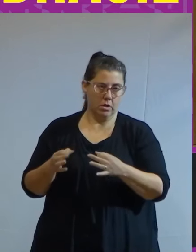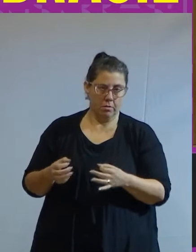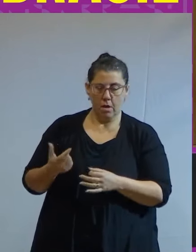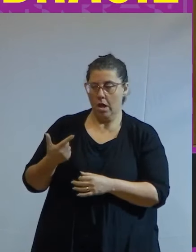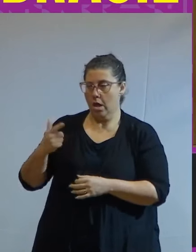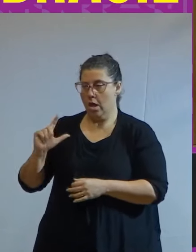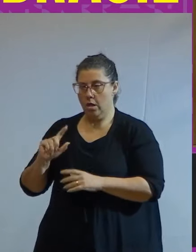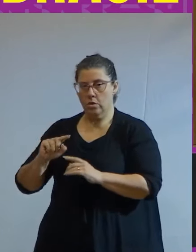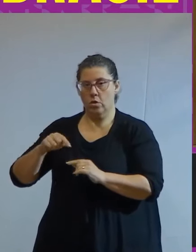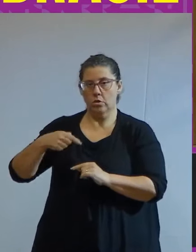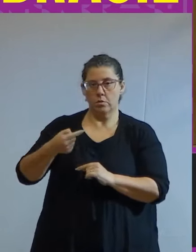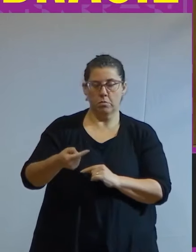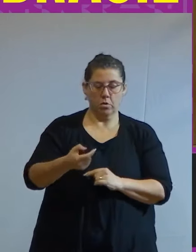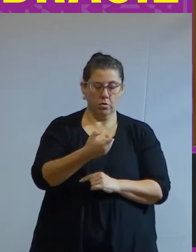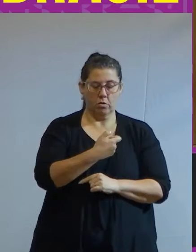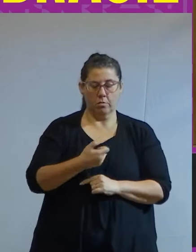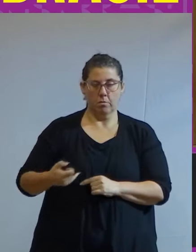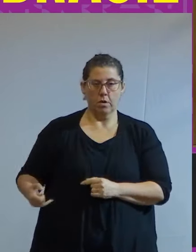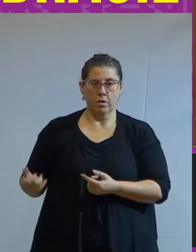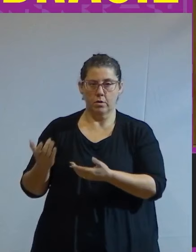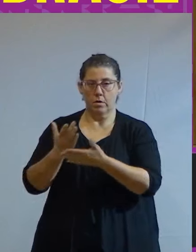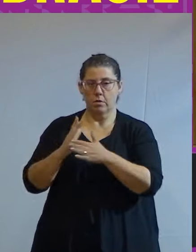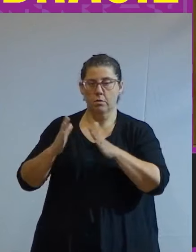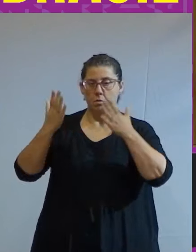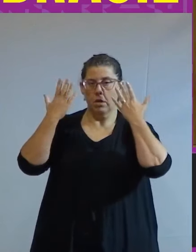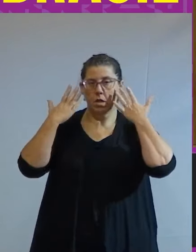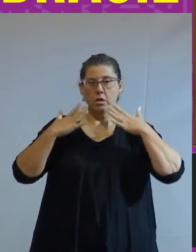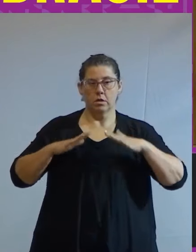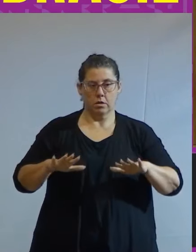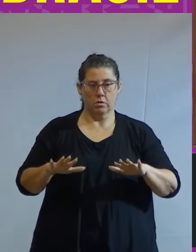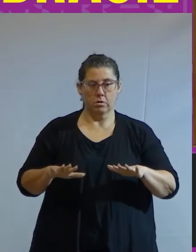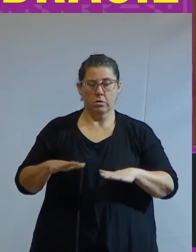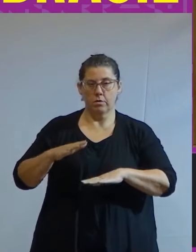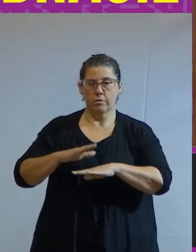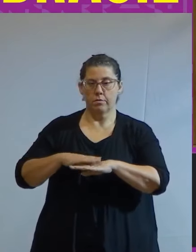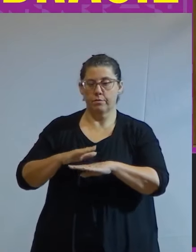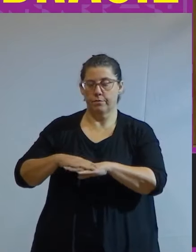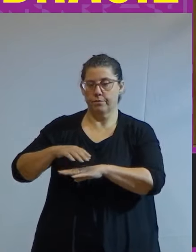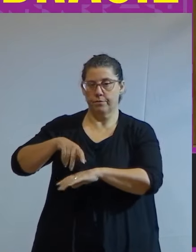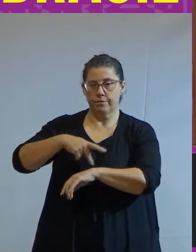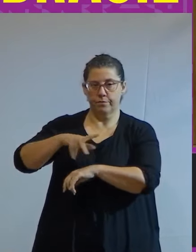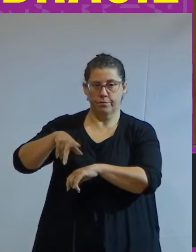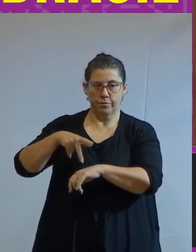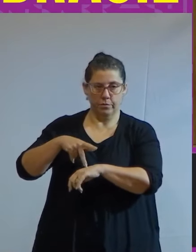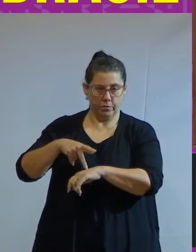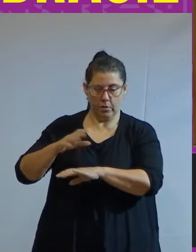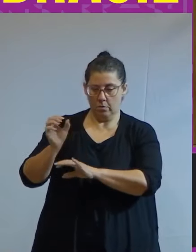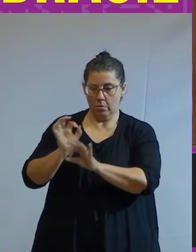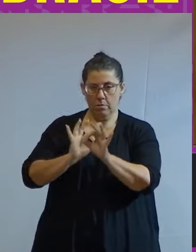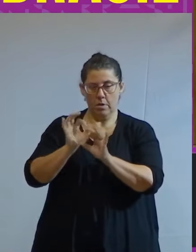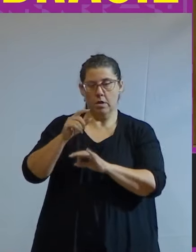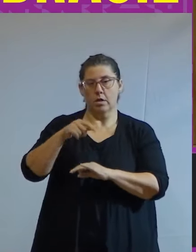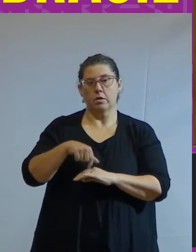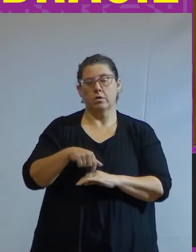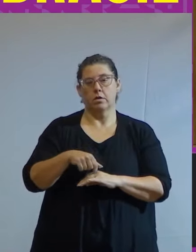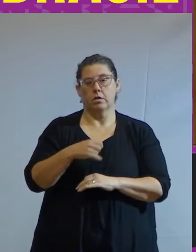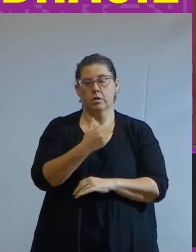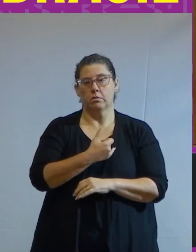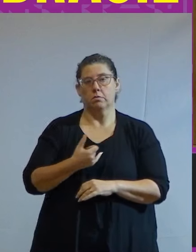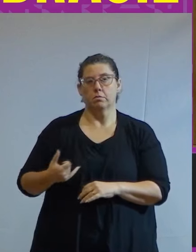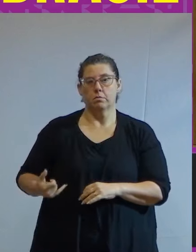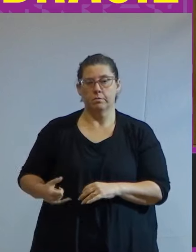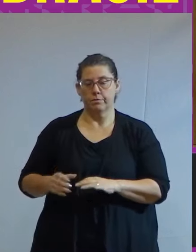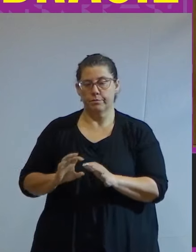depois do final do império para a natureza e o agir do Estado Nacional construído no país independente.